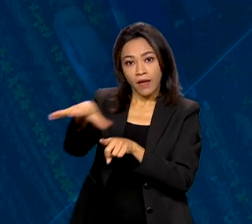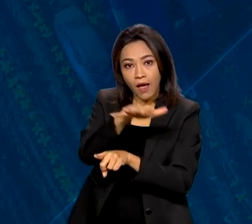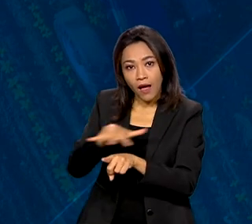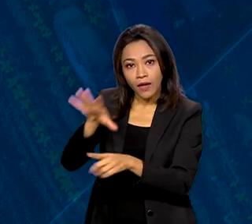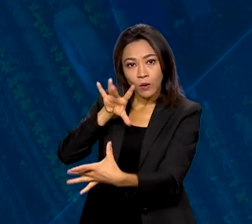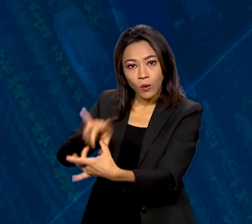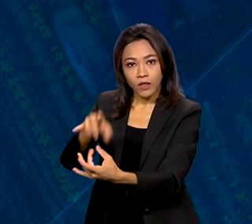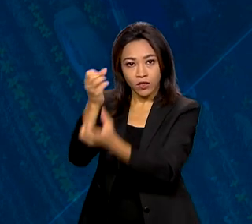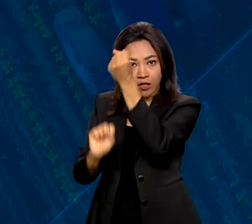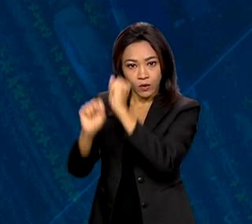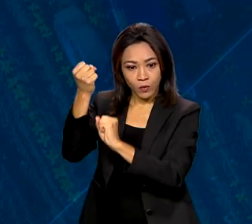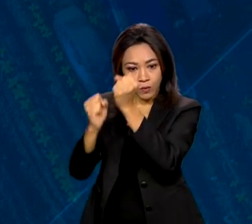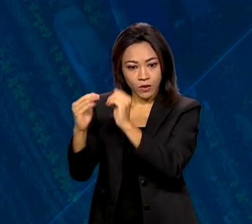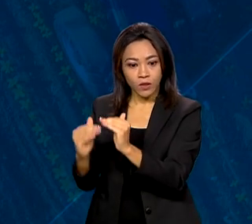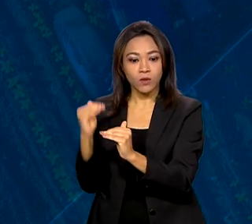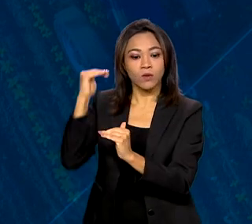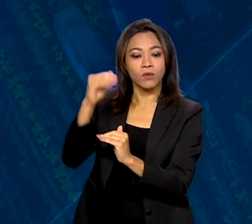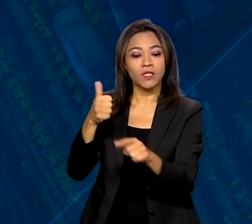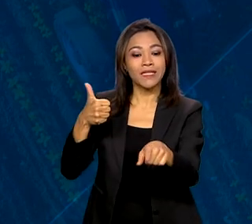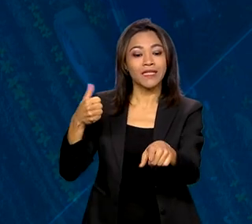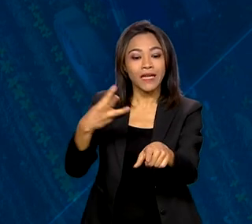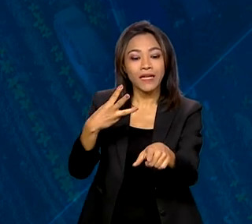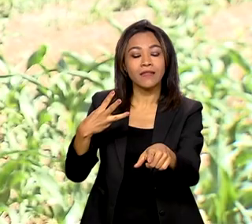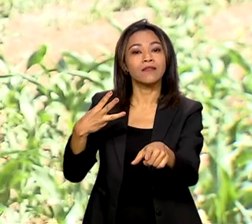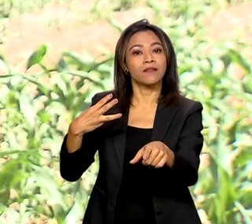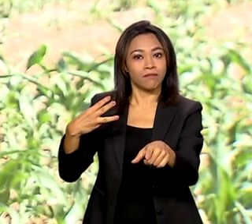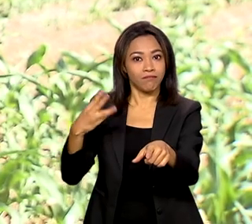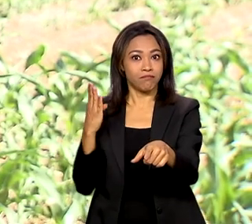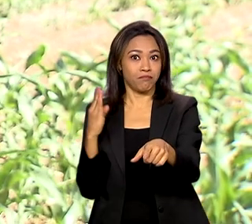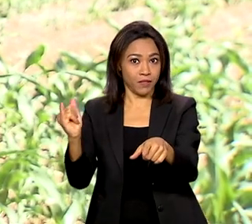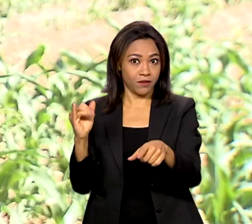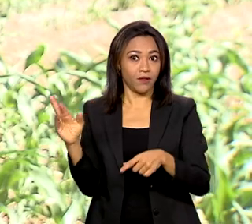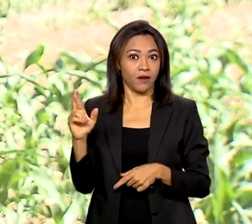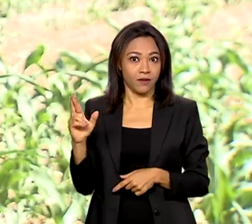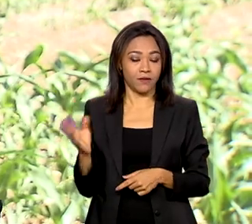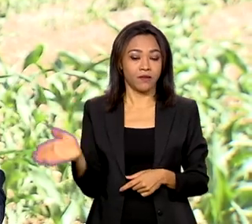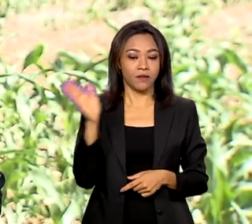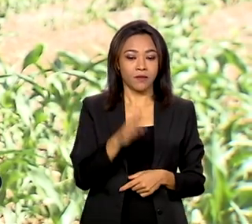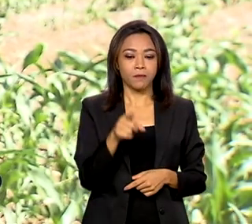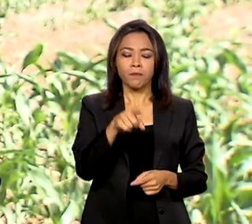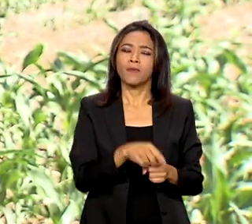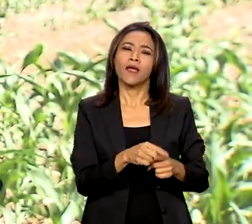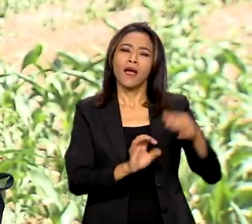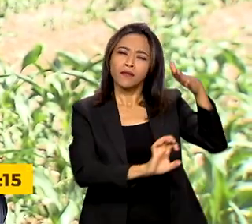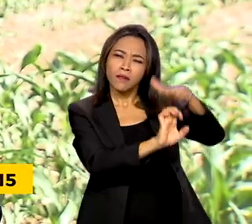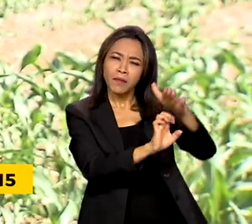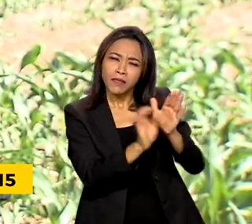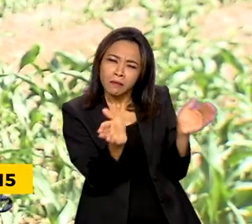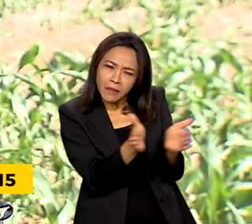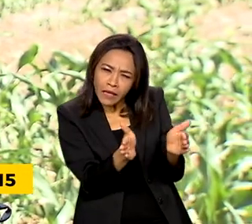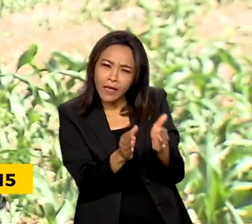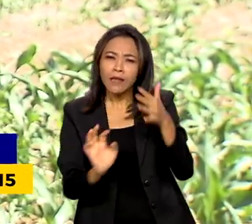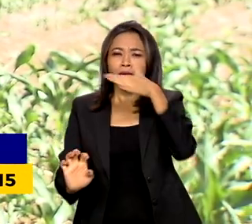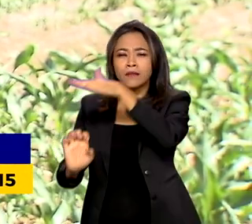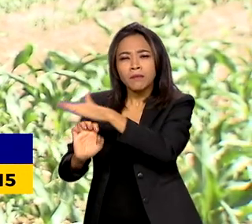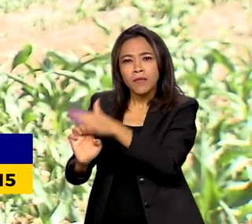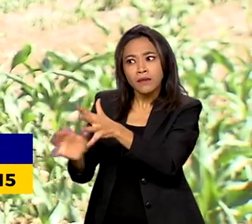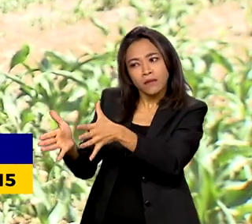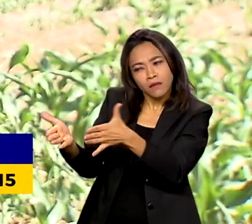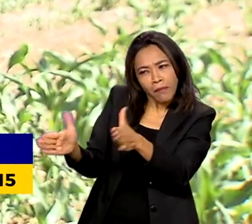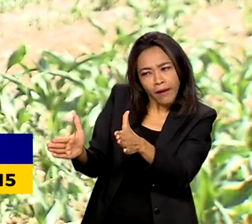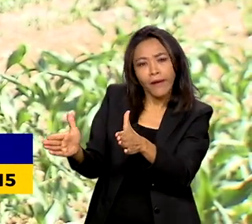passaram dos 13 bilhões de reais. Os pequenos e médios produtores contrataram mais de